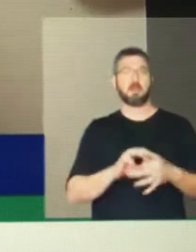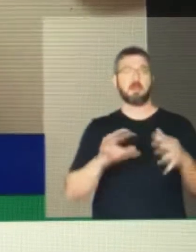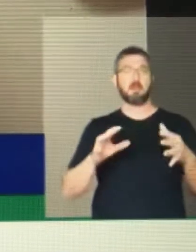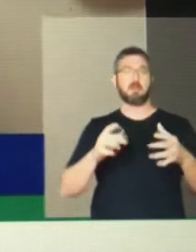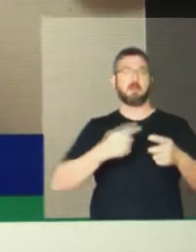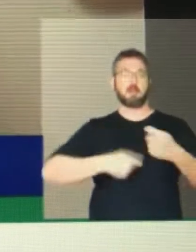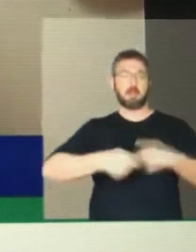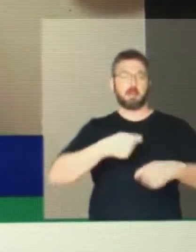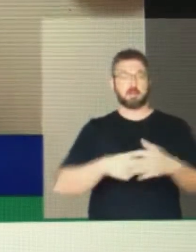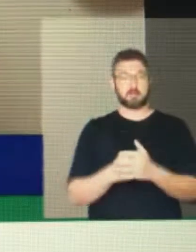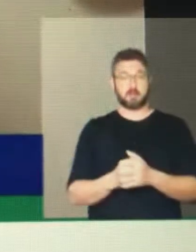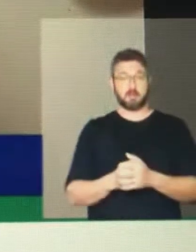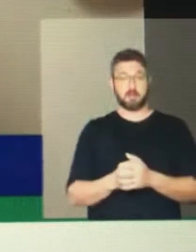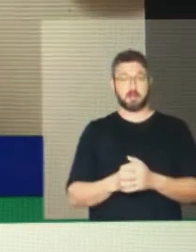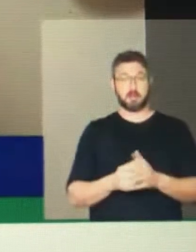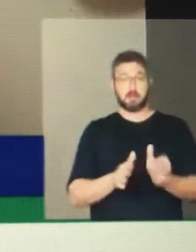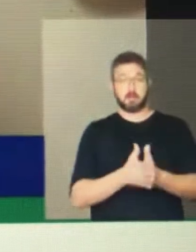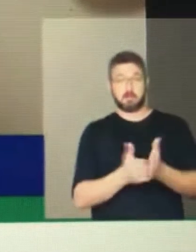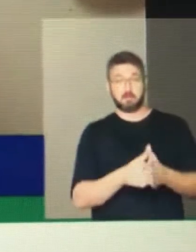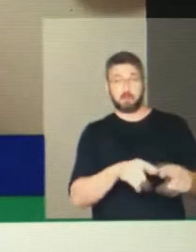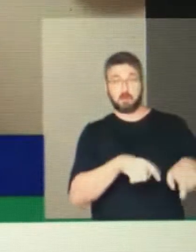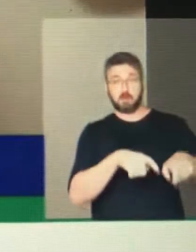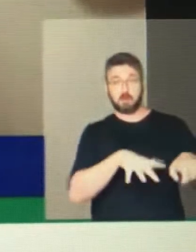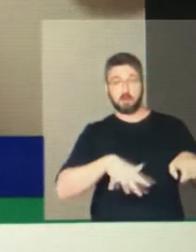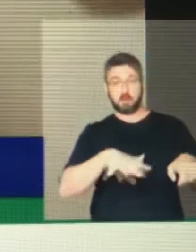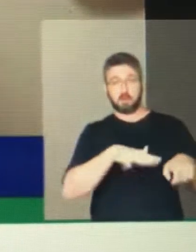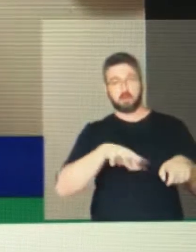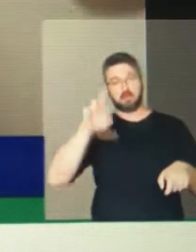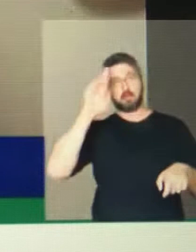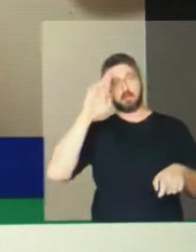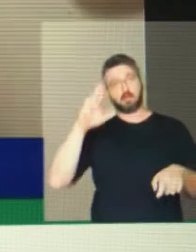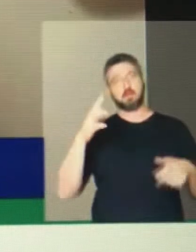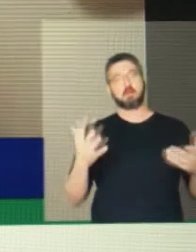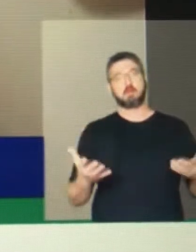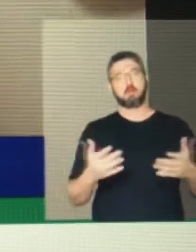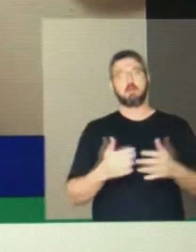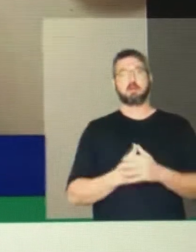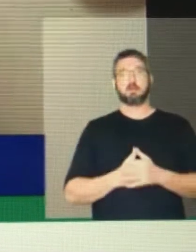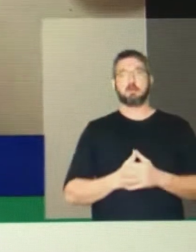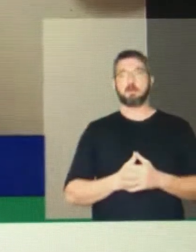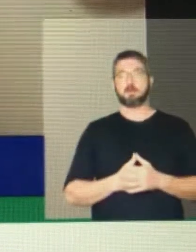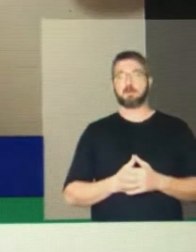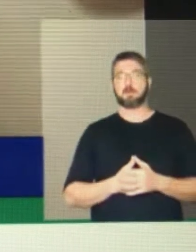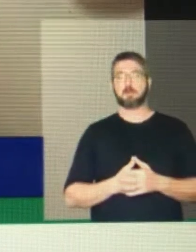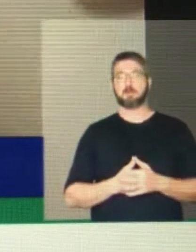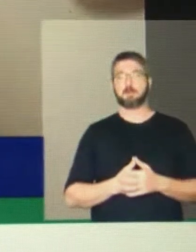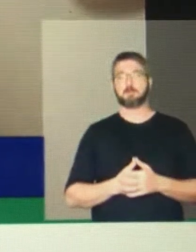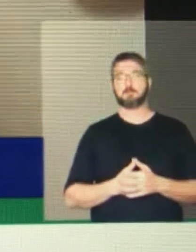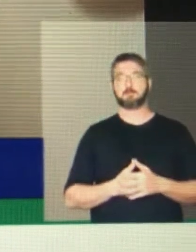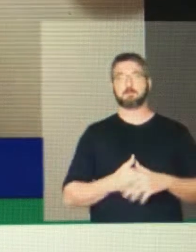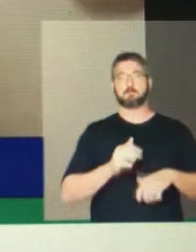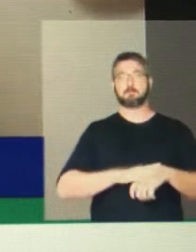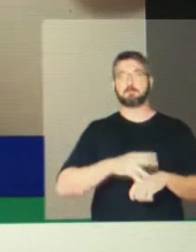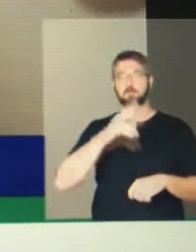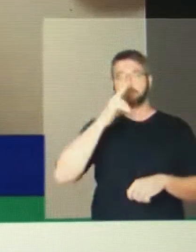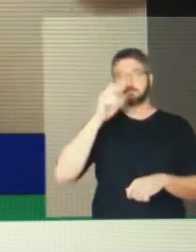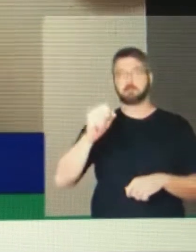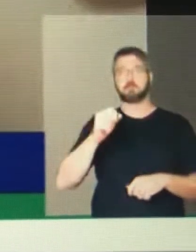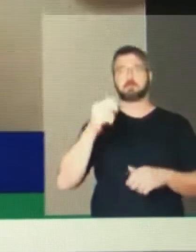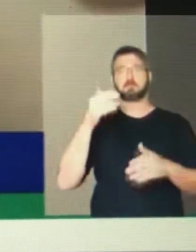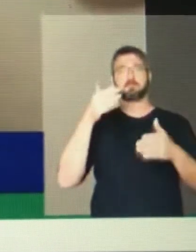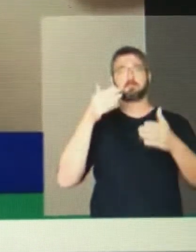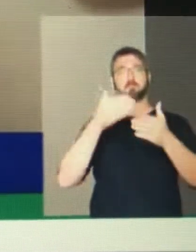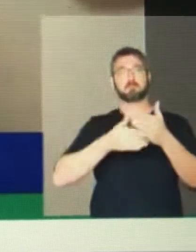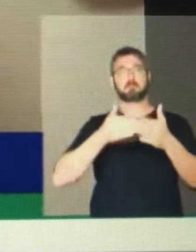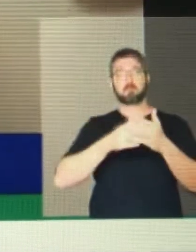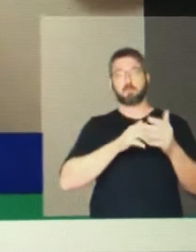é muito mais que um entrave para o nosso desenvolvimento. A falta de alimento no prato de um ser humano que dedica